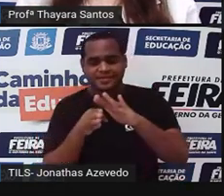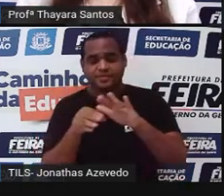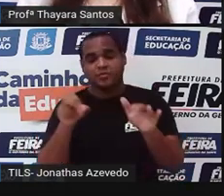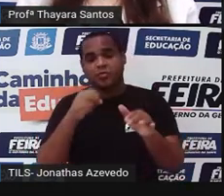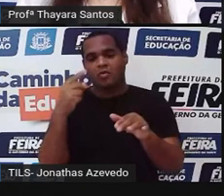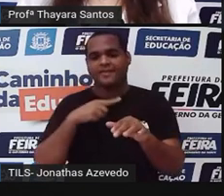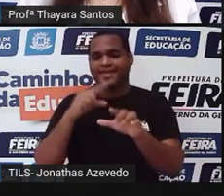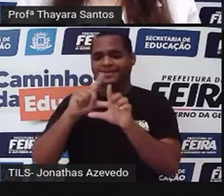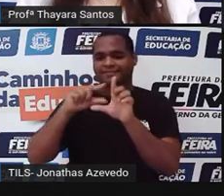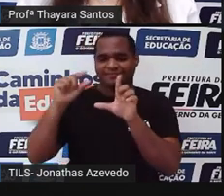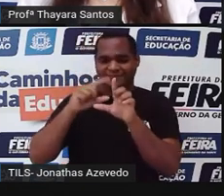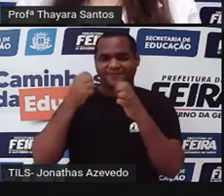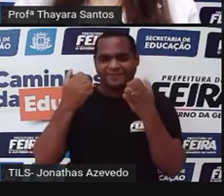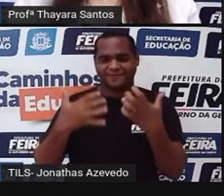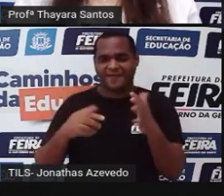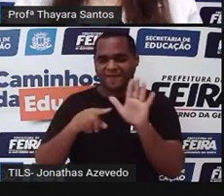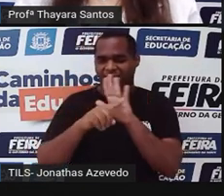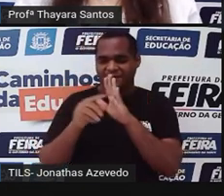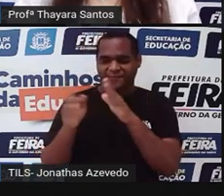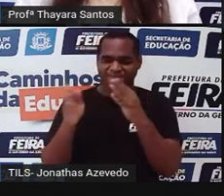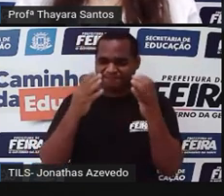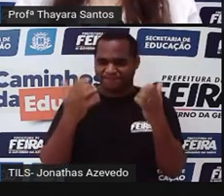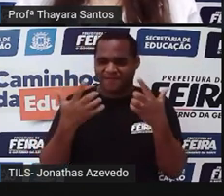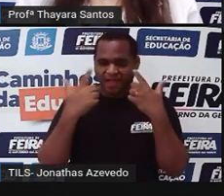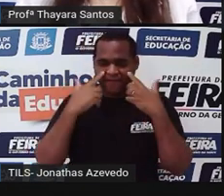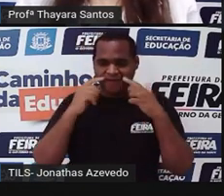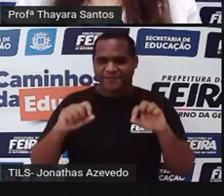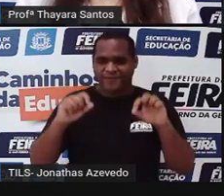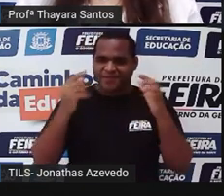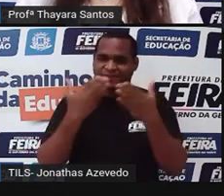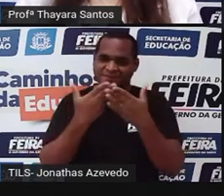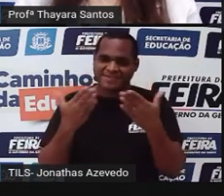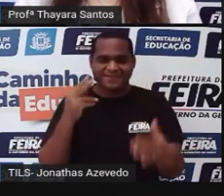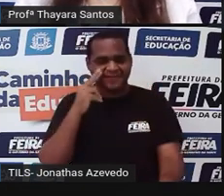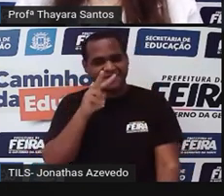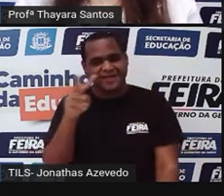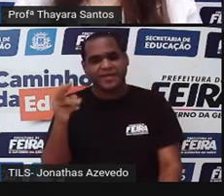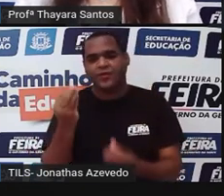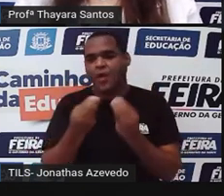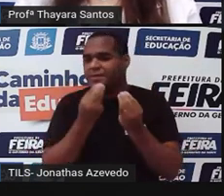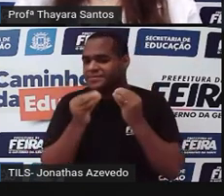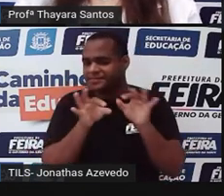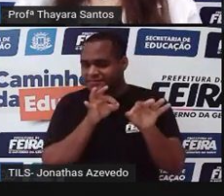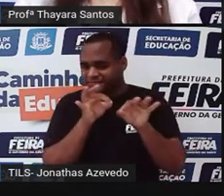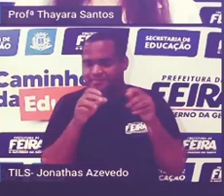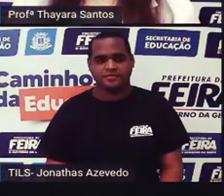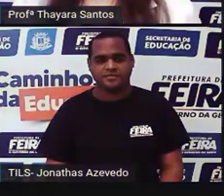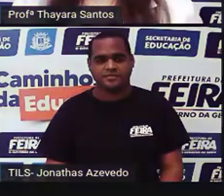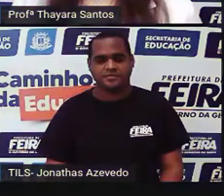clicar no link que vai estar na descrição desse vídeo. Eu vou abrir aqui só para vocês verem como é que ela vai funcionar.